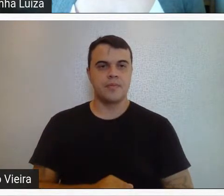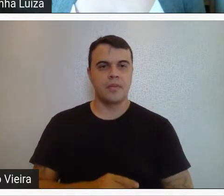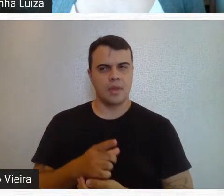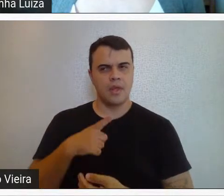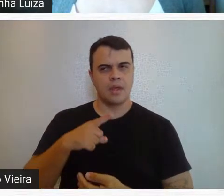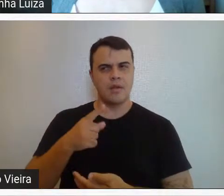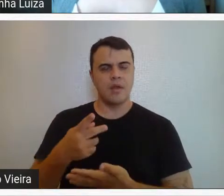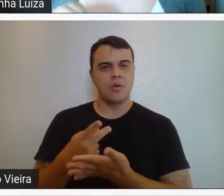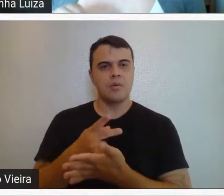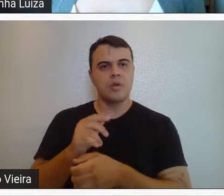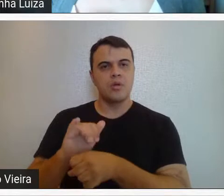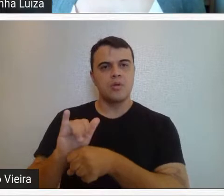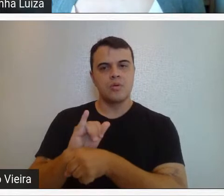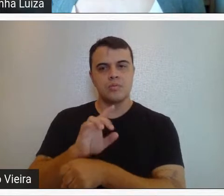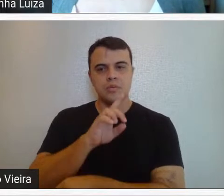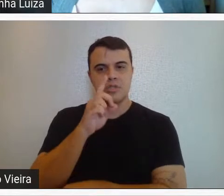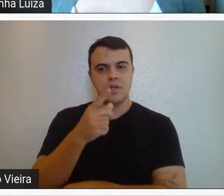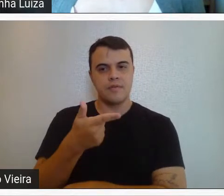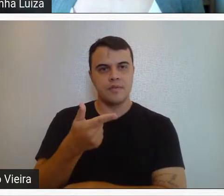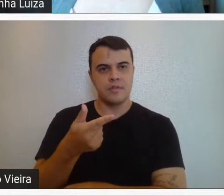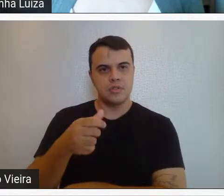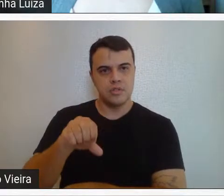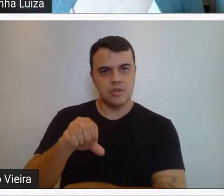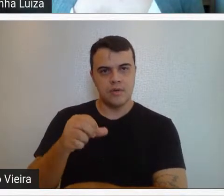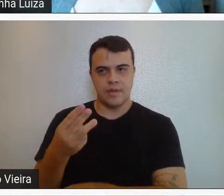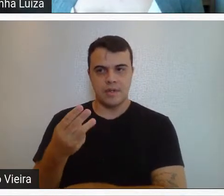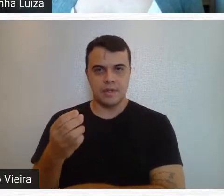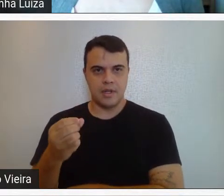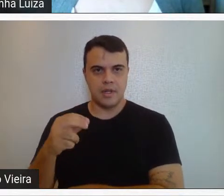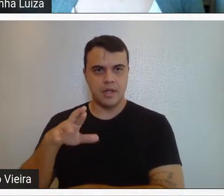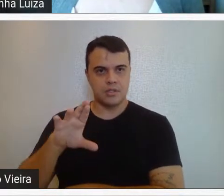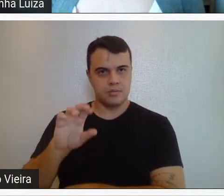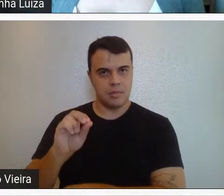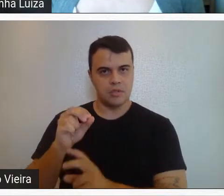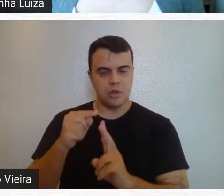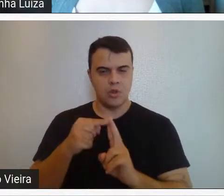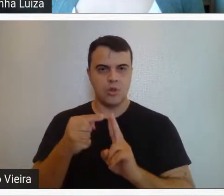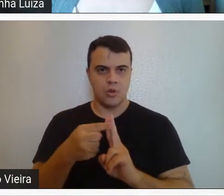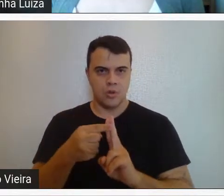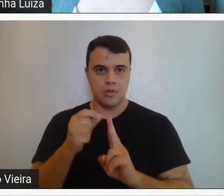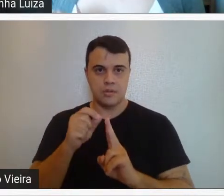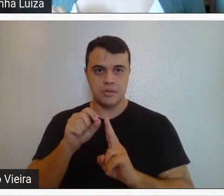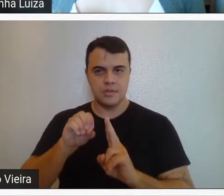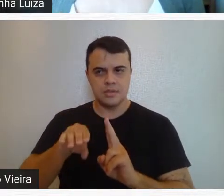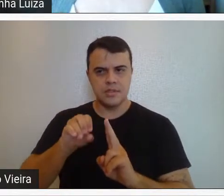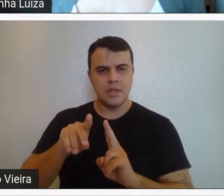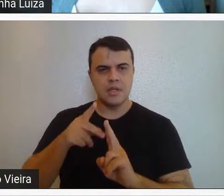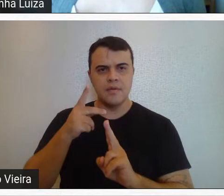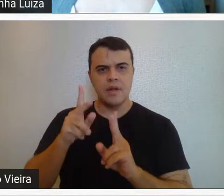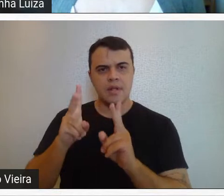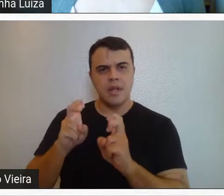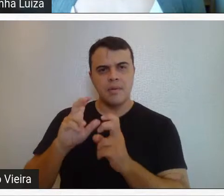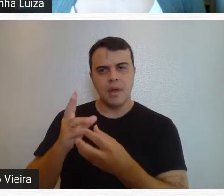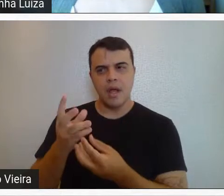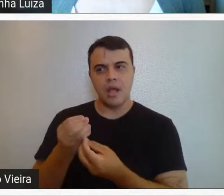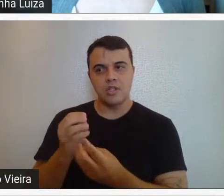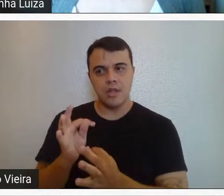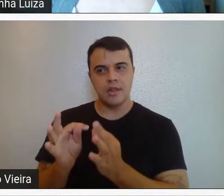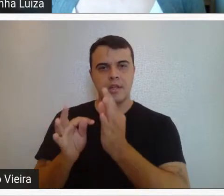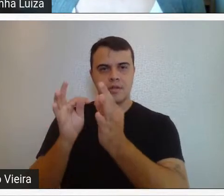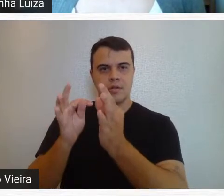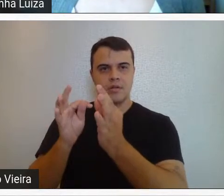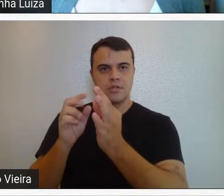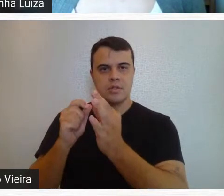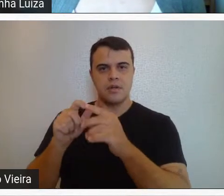vai estar disponível no YouTube nos dias 29 e 30 de março, em dois episódios, uma formação sobre arte e tecnologia,